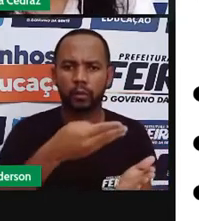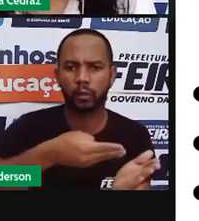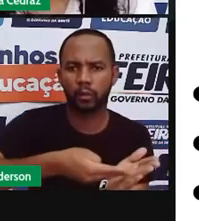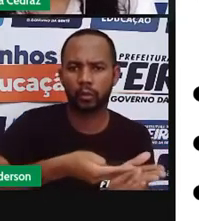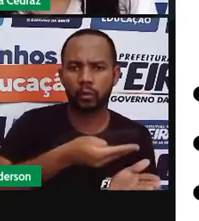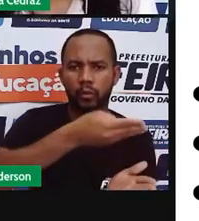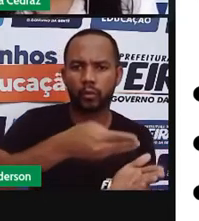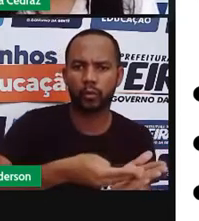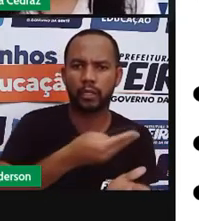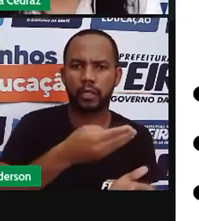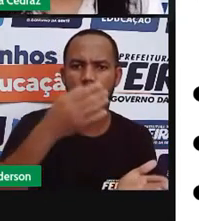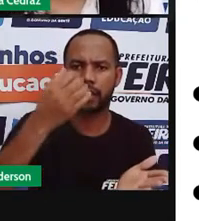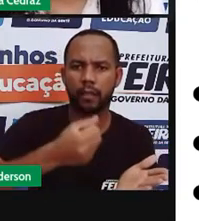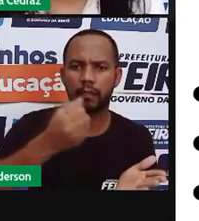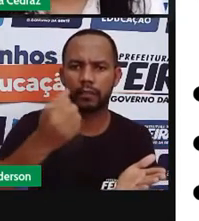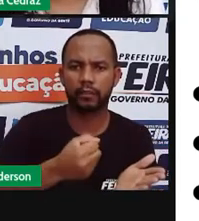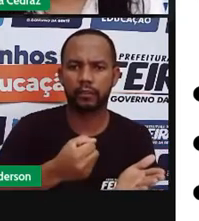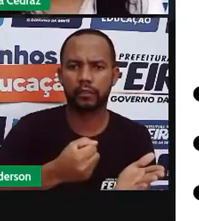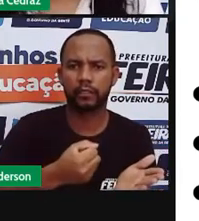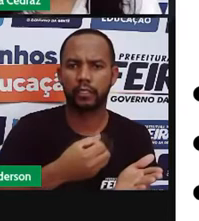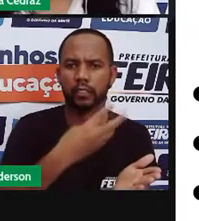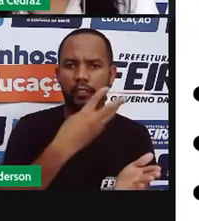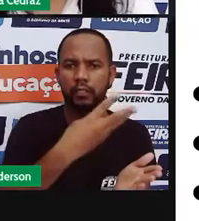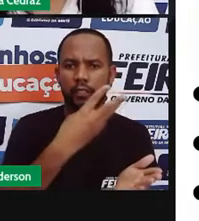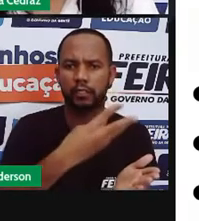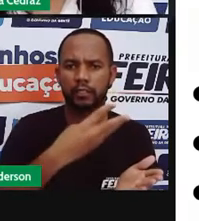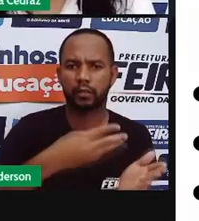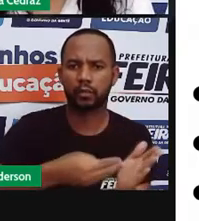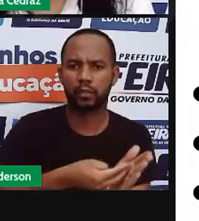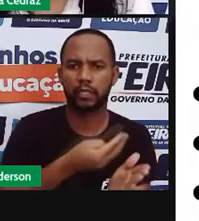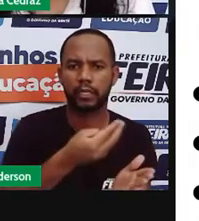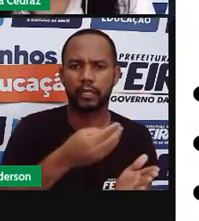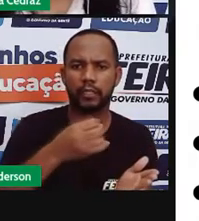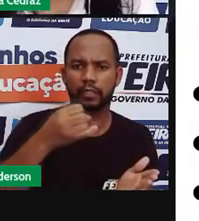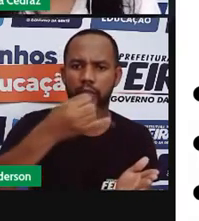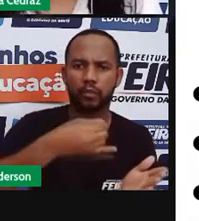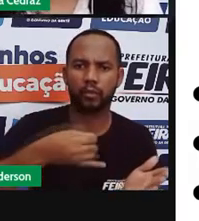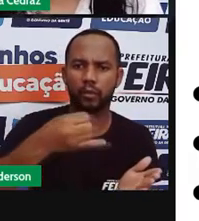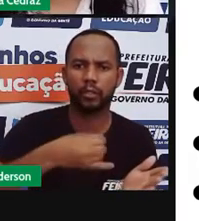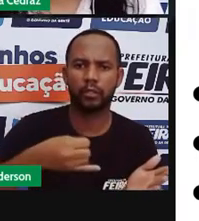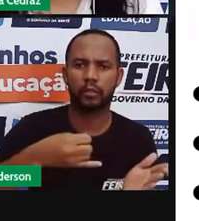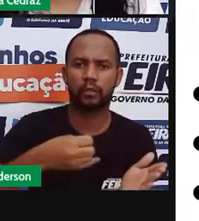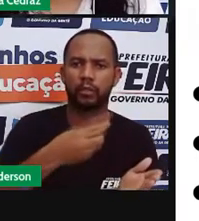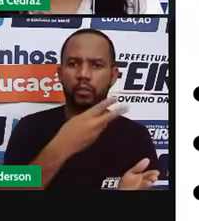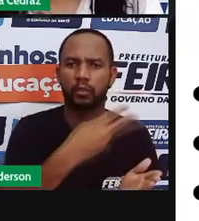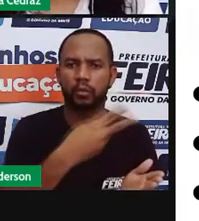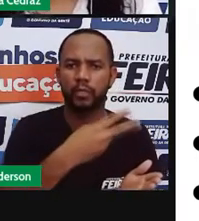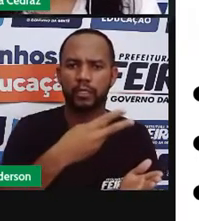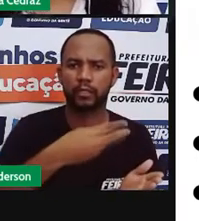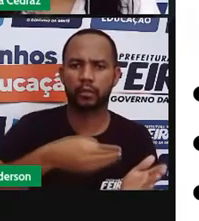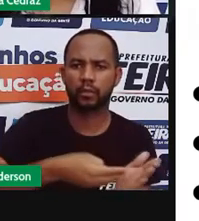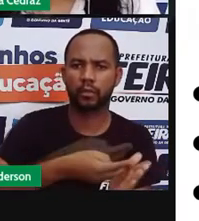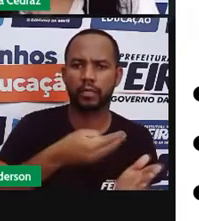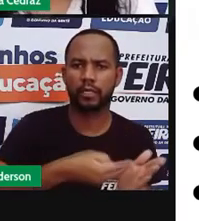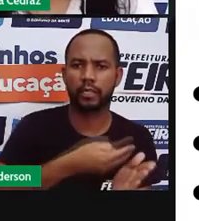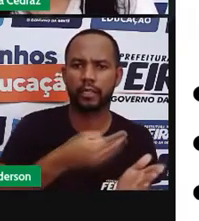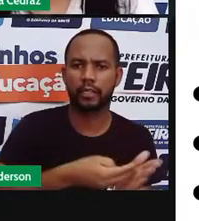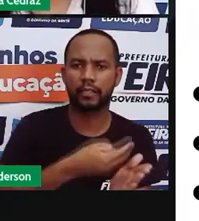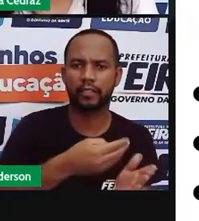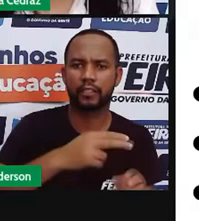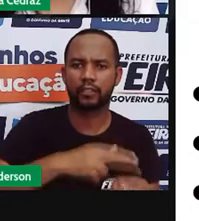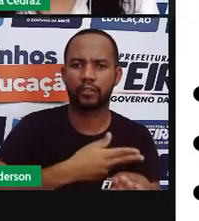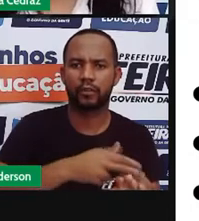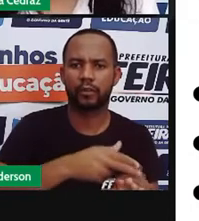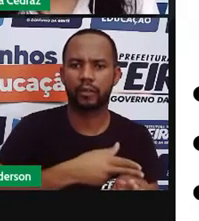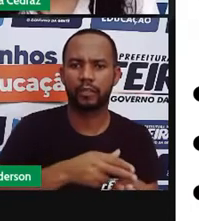três colheres de óleo, duas colheres rasas de chocolate em pó, quatro colheres rasas de